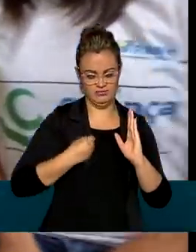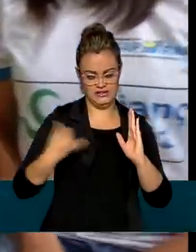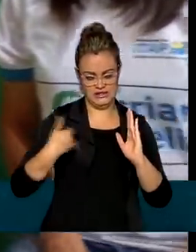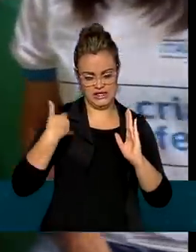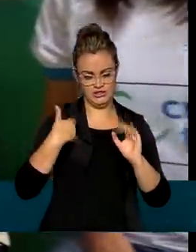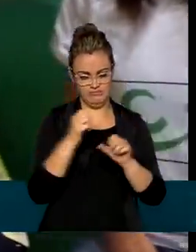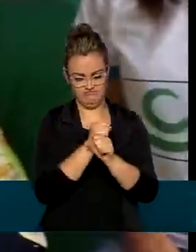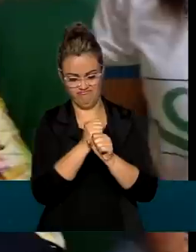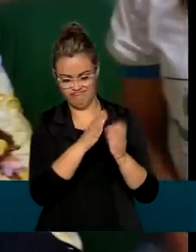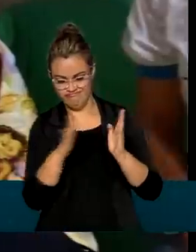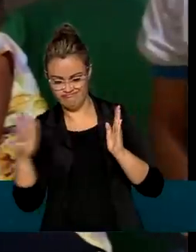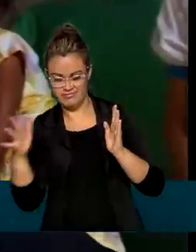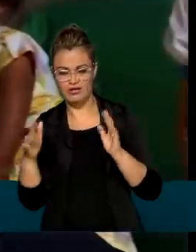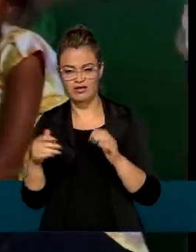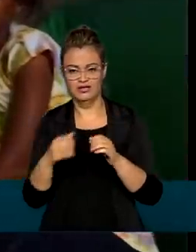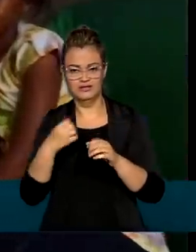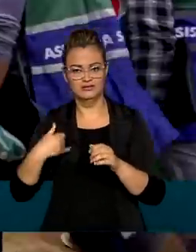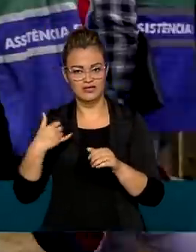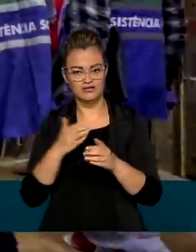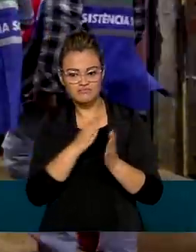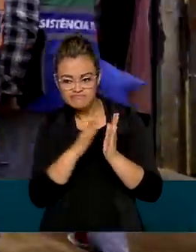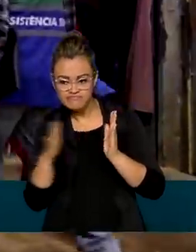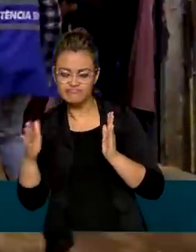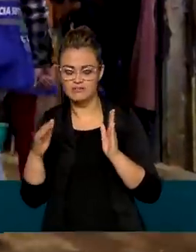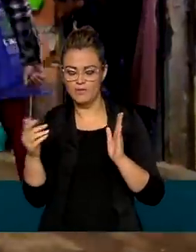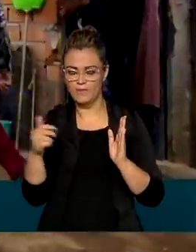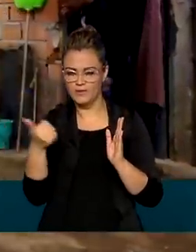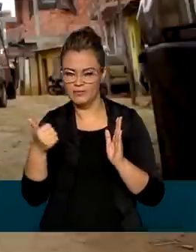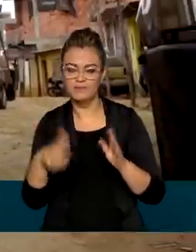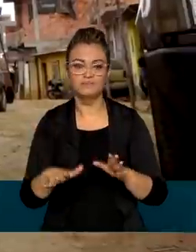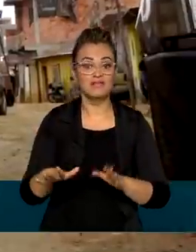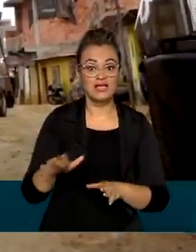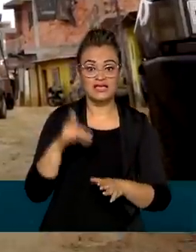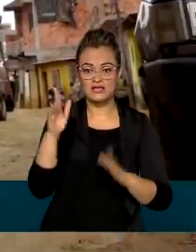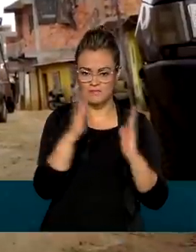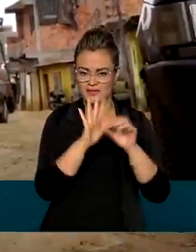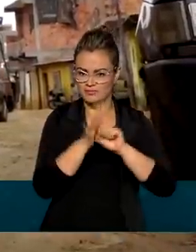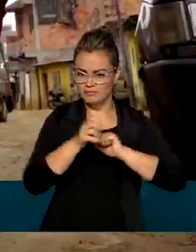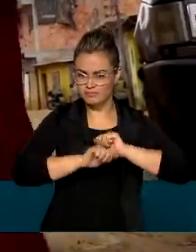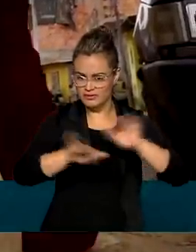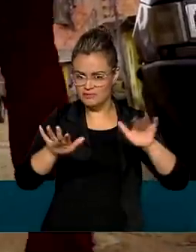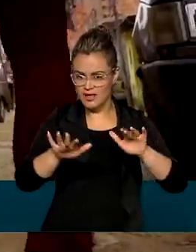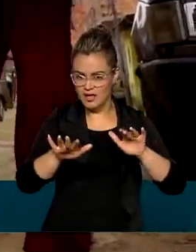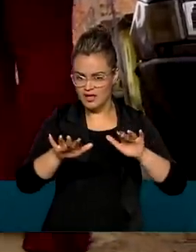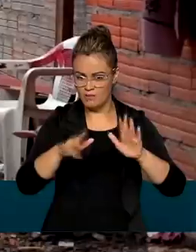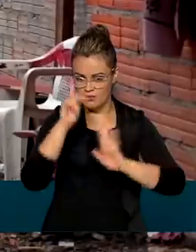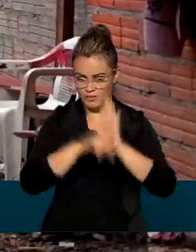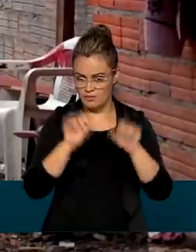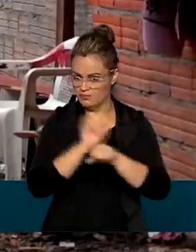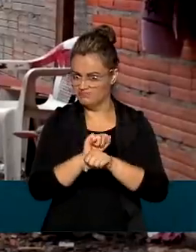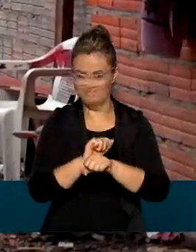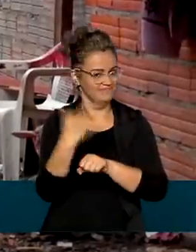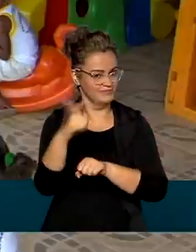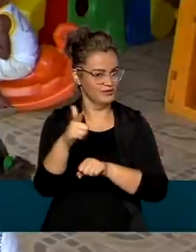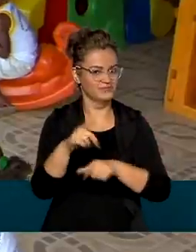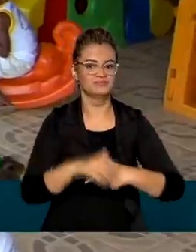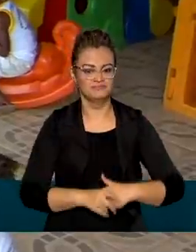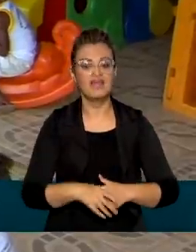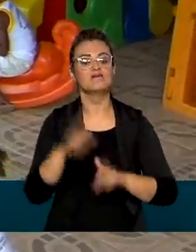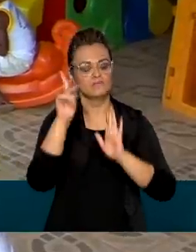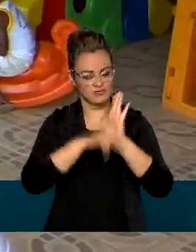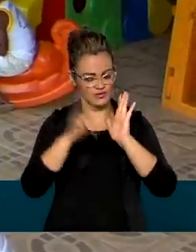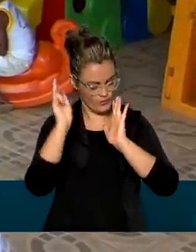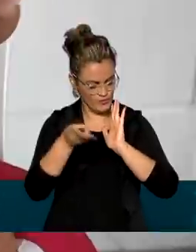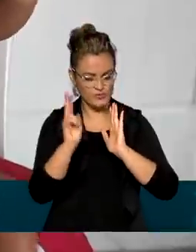estímulo nos primeiros anos de vida. E mesmo com a pandemia, o programa não parou. O Criança Feliz